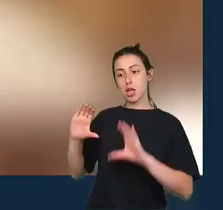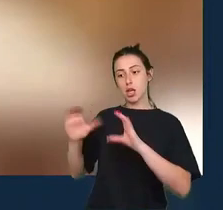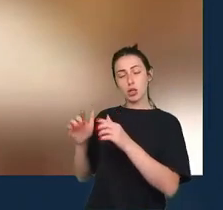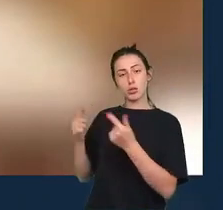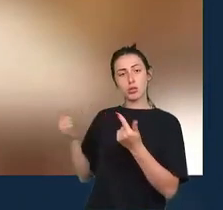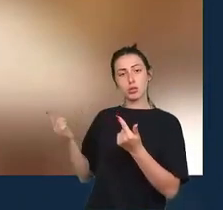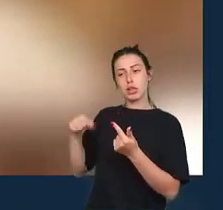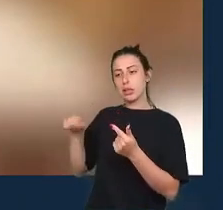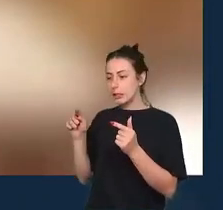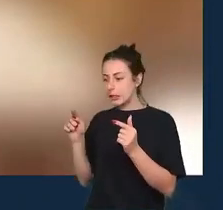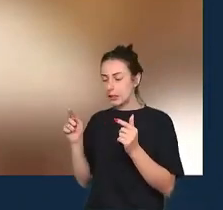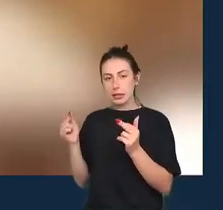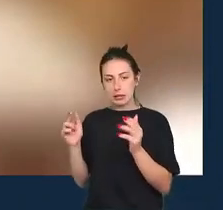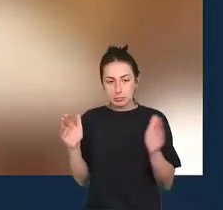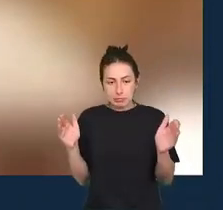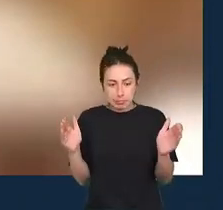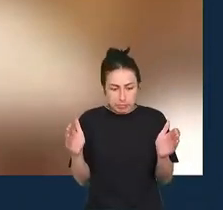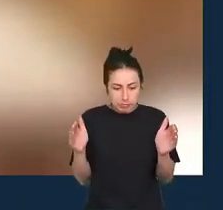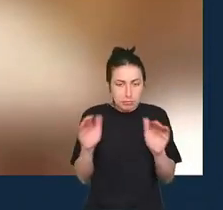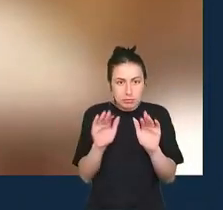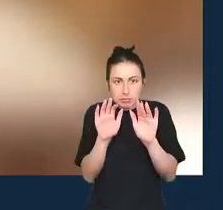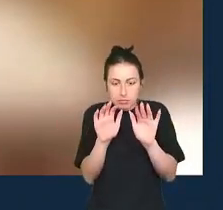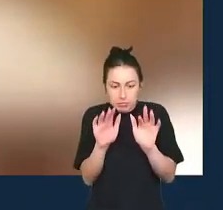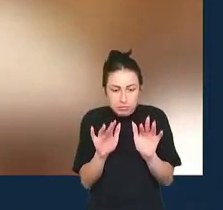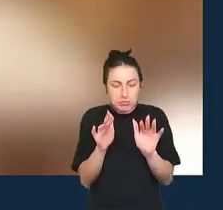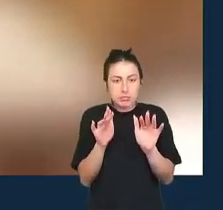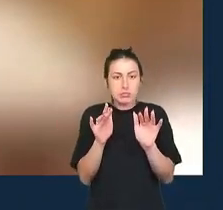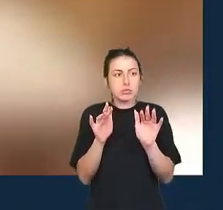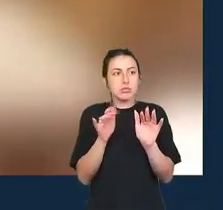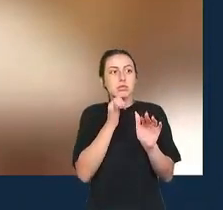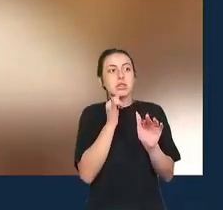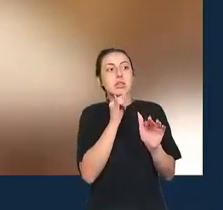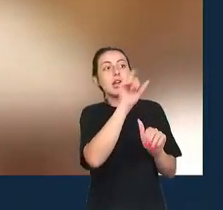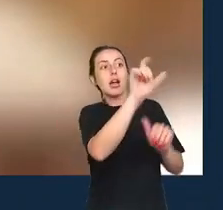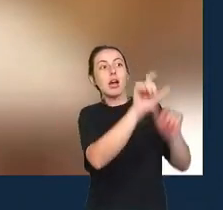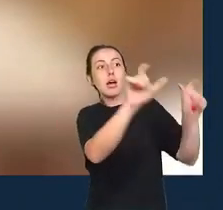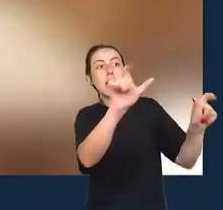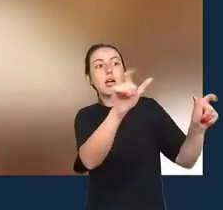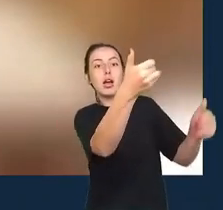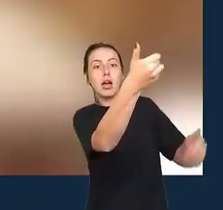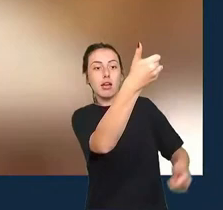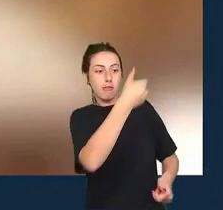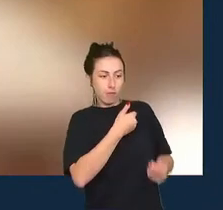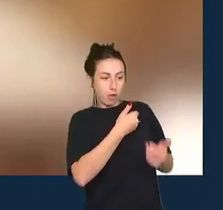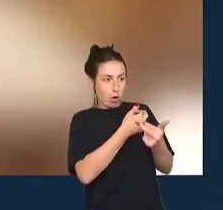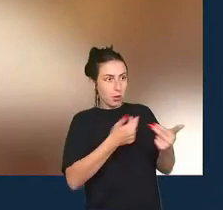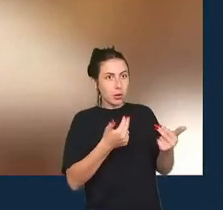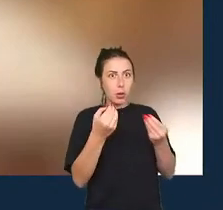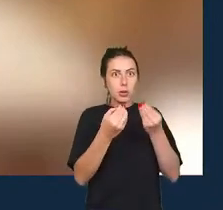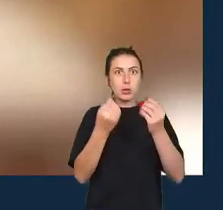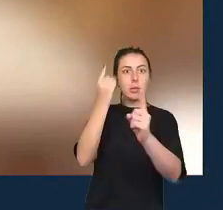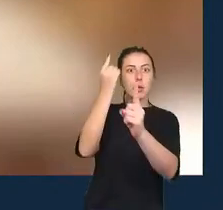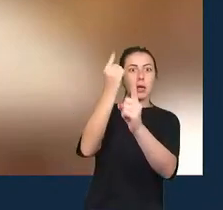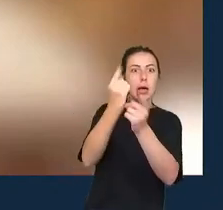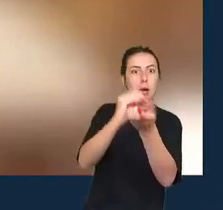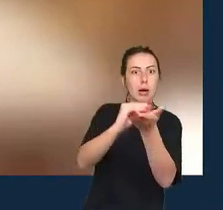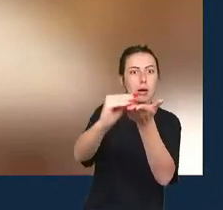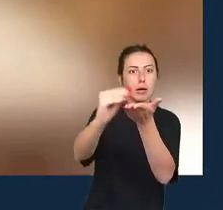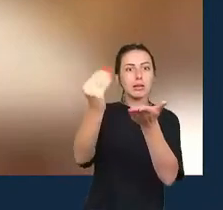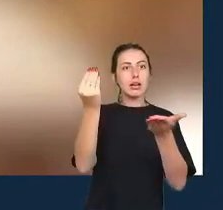demografia dos leitores e como a informação chegava aos jornalistas e como ela era encontrada como o mercado mudou